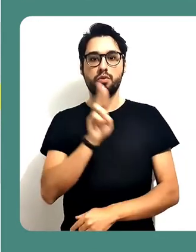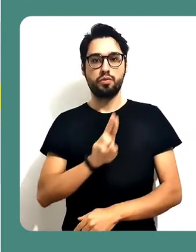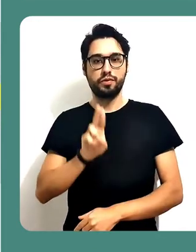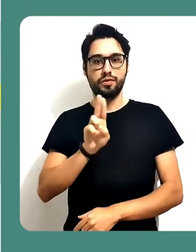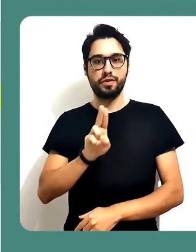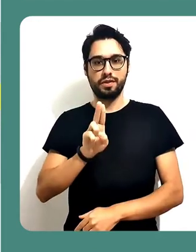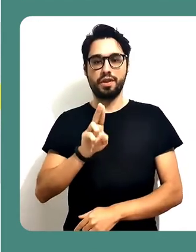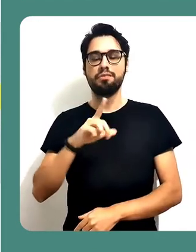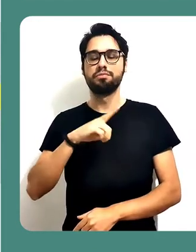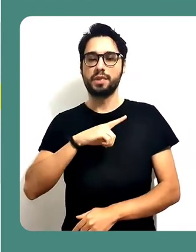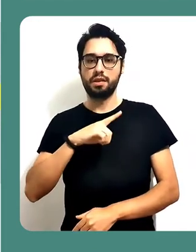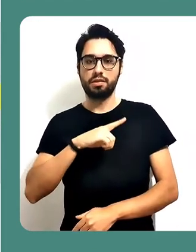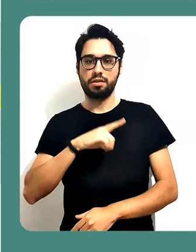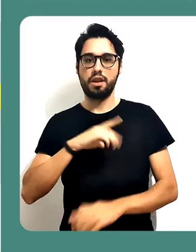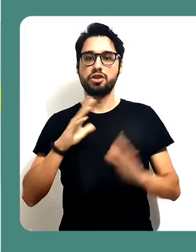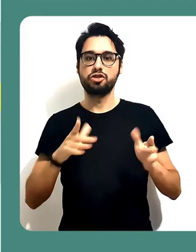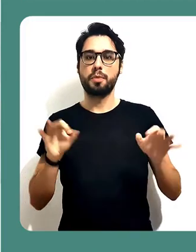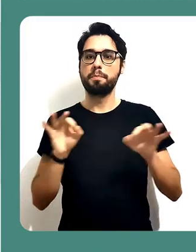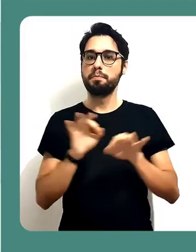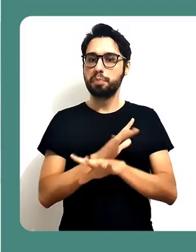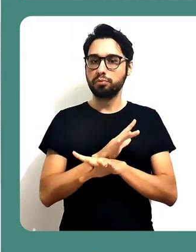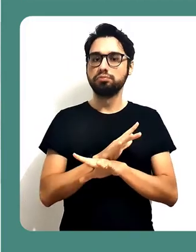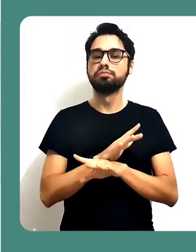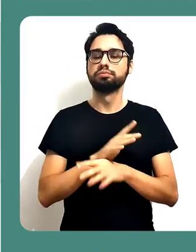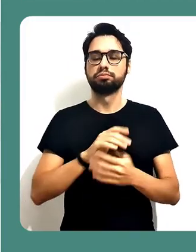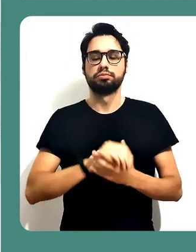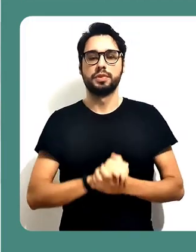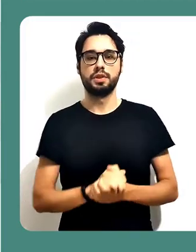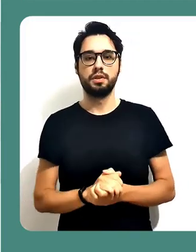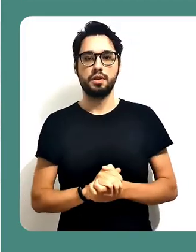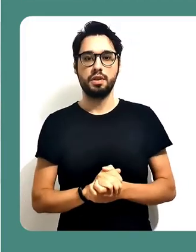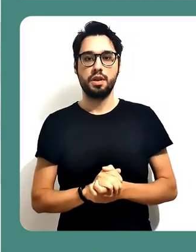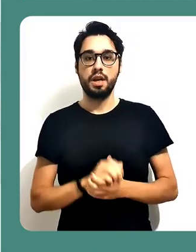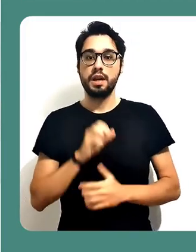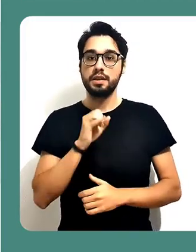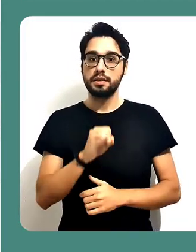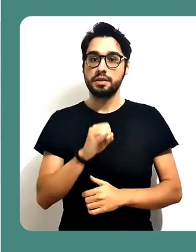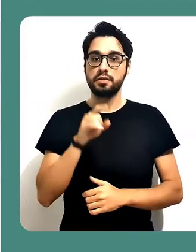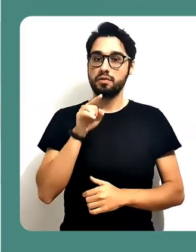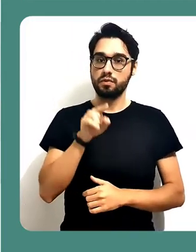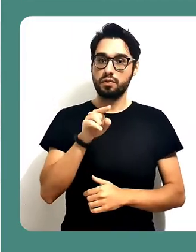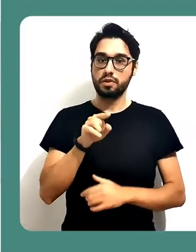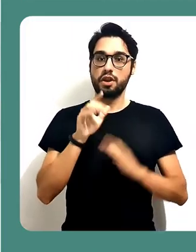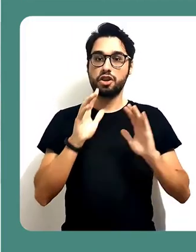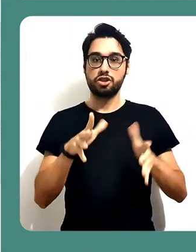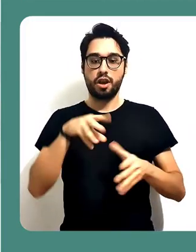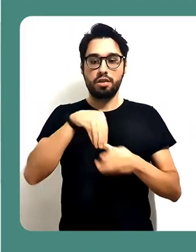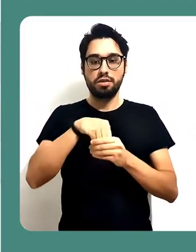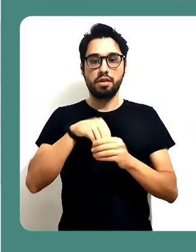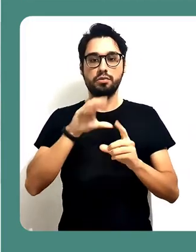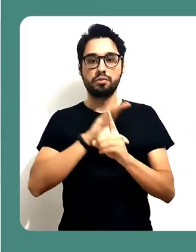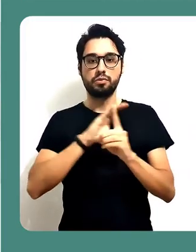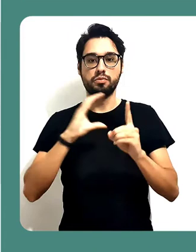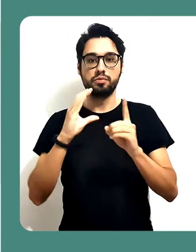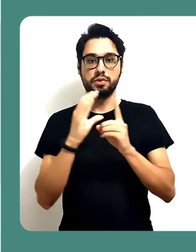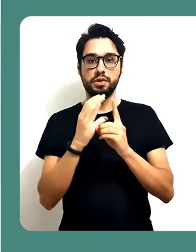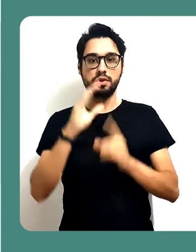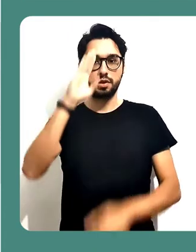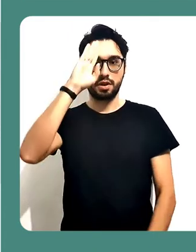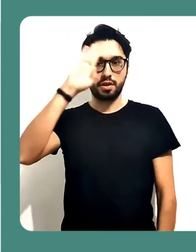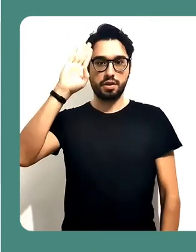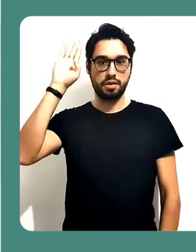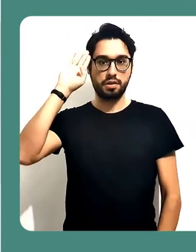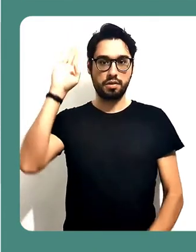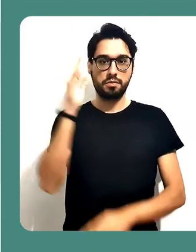da universidade, a gente já tem uma conta pré-configurada. Então, você faz parte da Comunidade